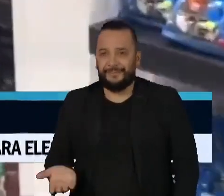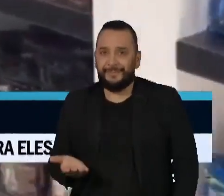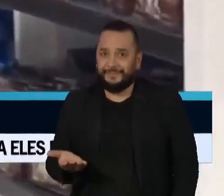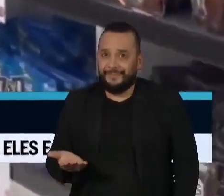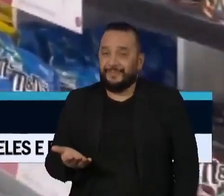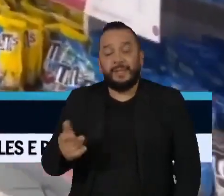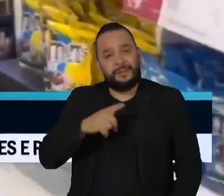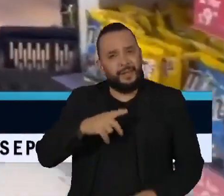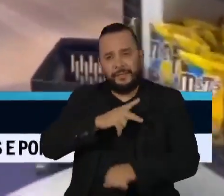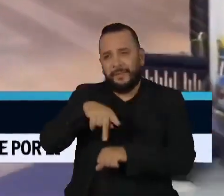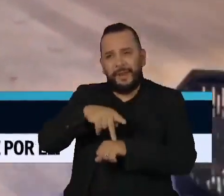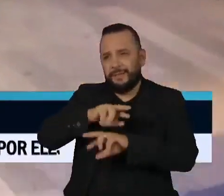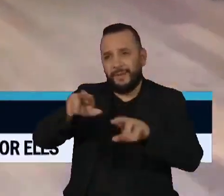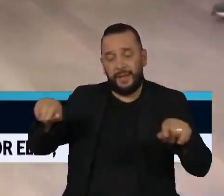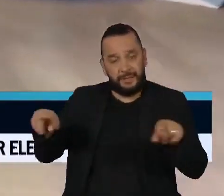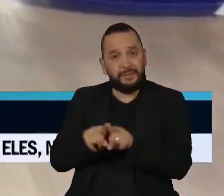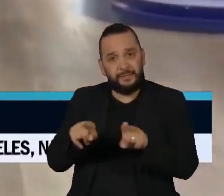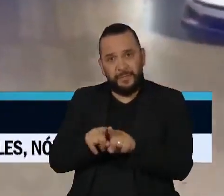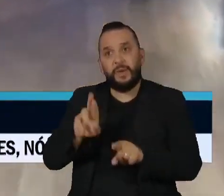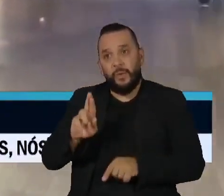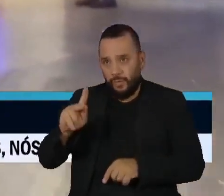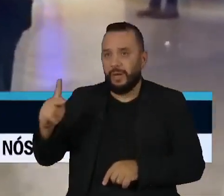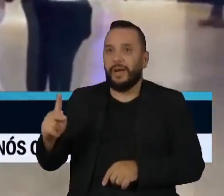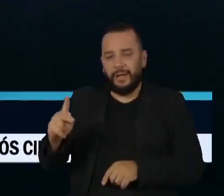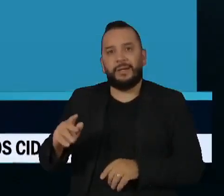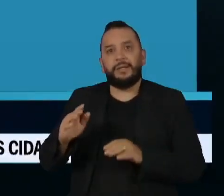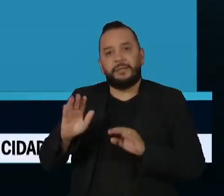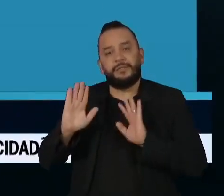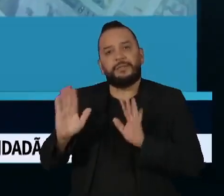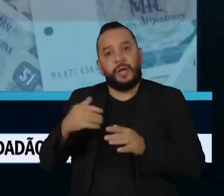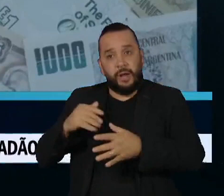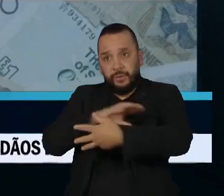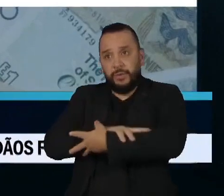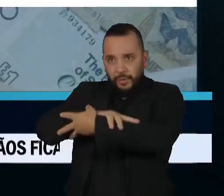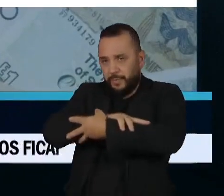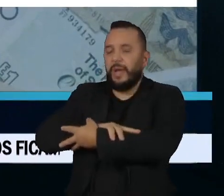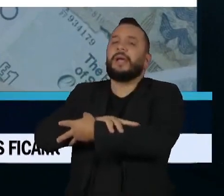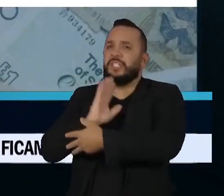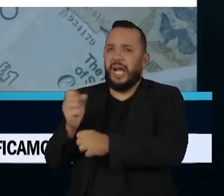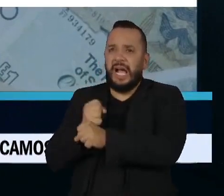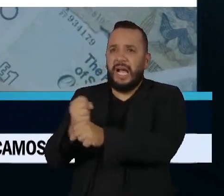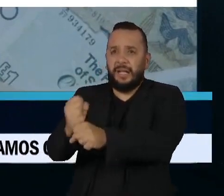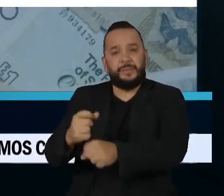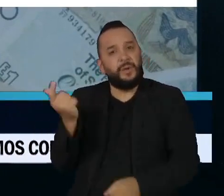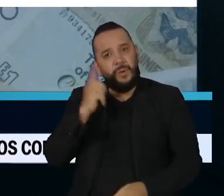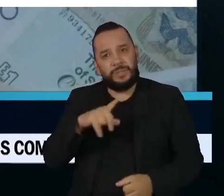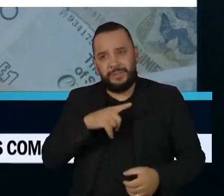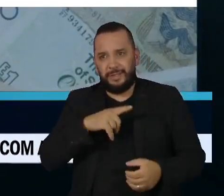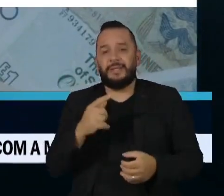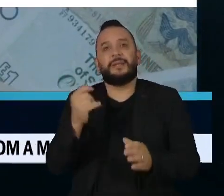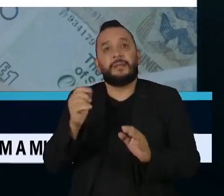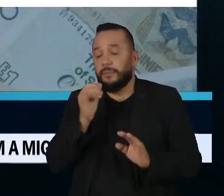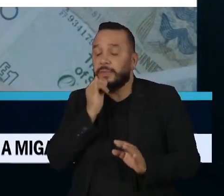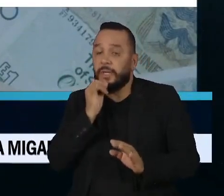oferecido em vários países e na União Europeia já funciona há anos. Para conseguir a devolução das taxas, o viajante entrega